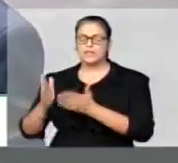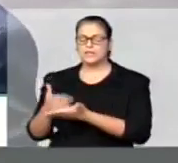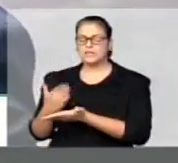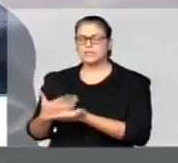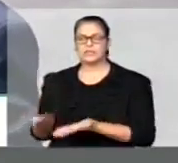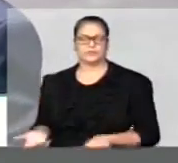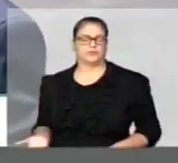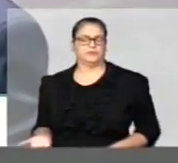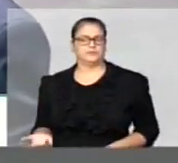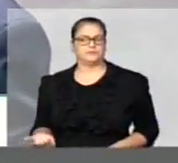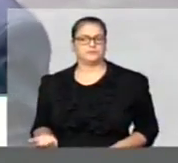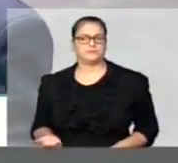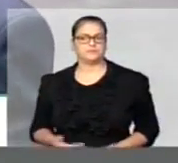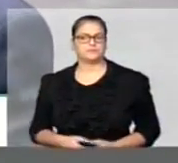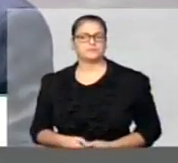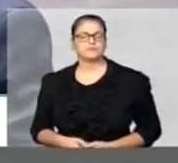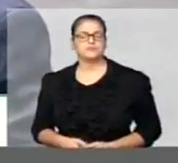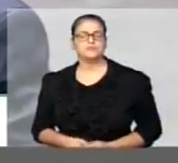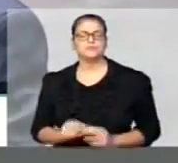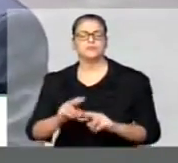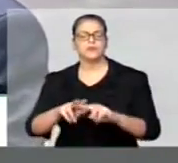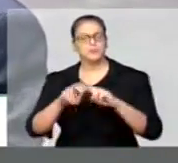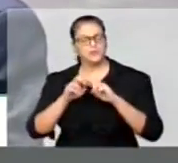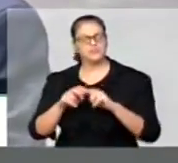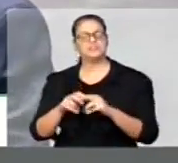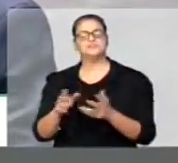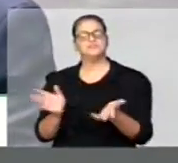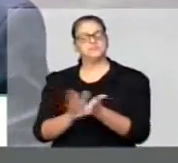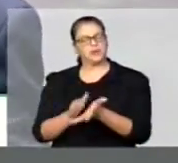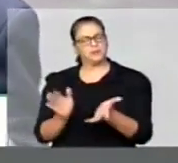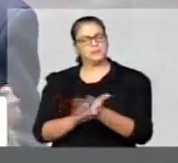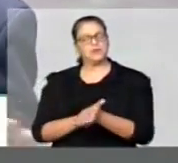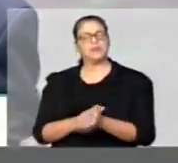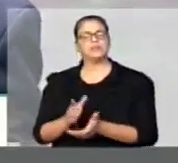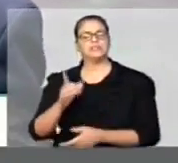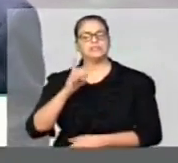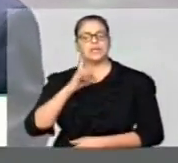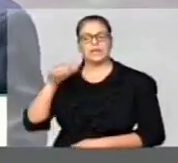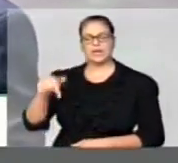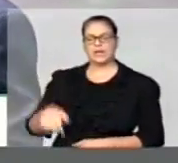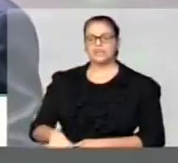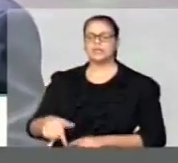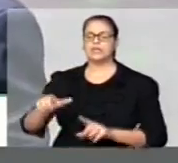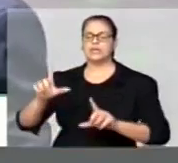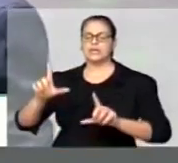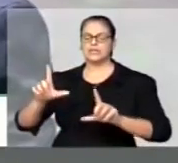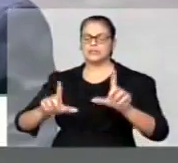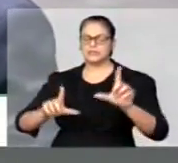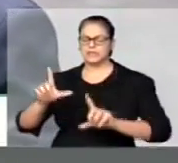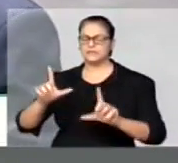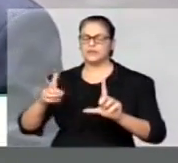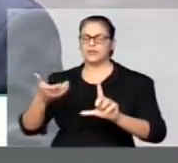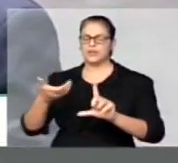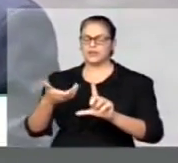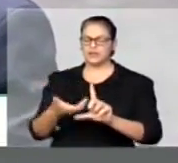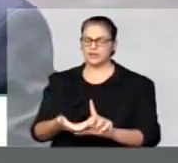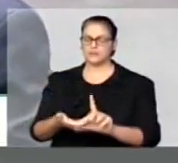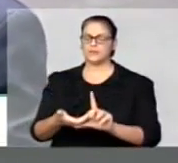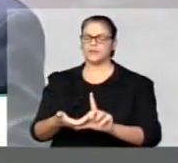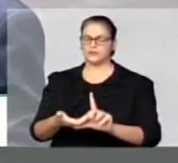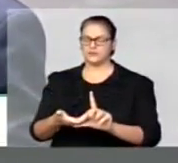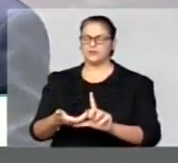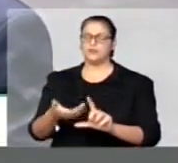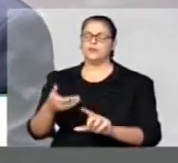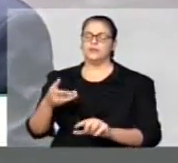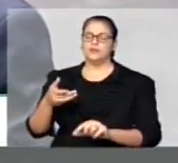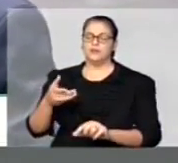saudar a atitude, o belo programa realizado aqui pela TV Câmara, que realizou o trabalho